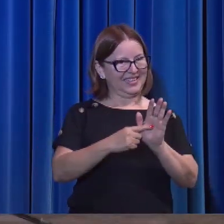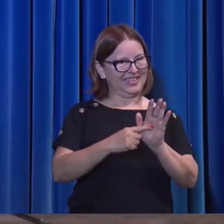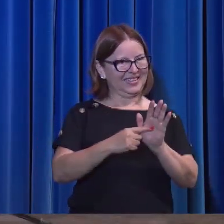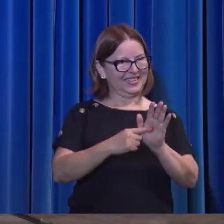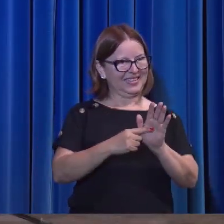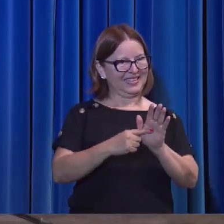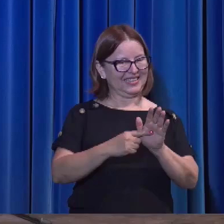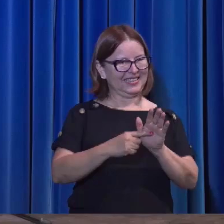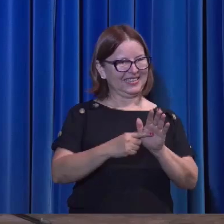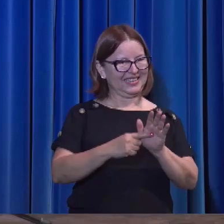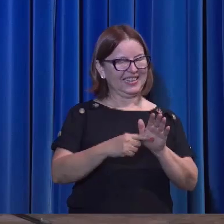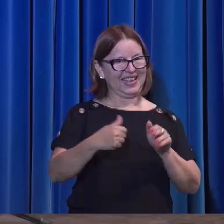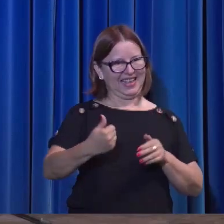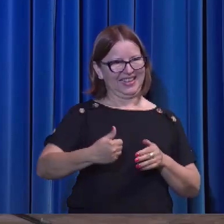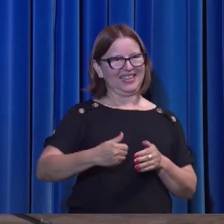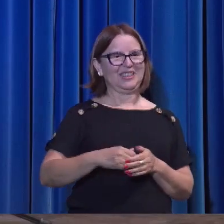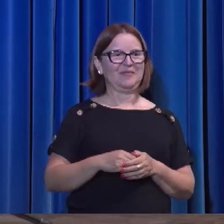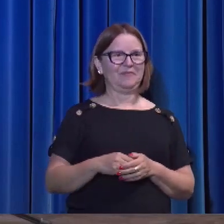Está claro isso ou não?